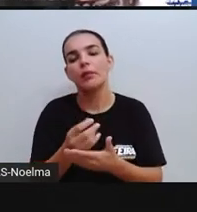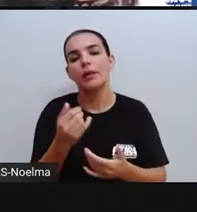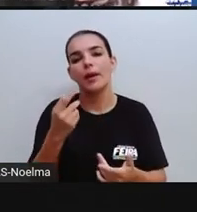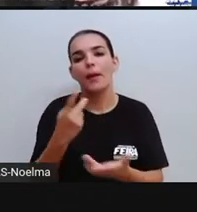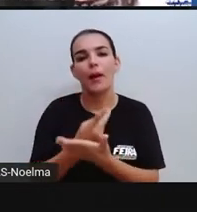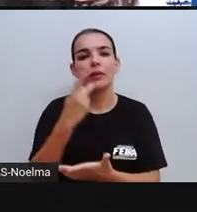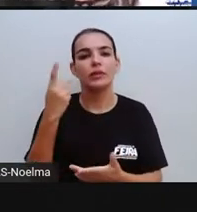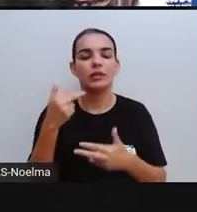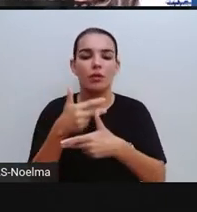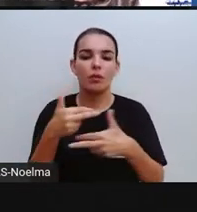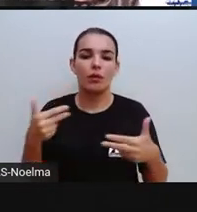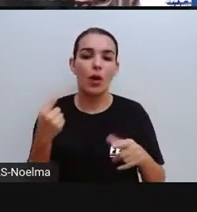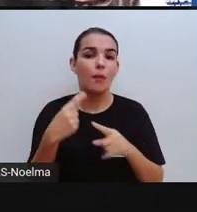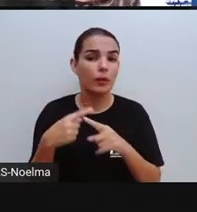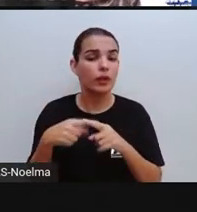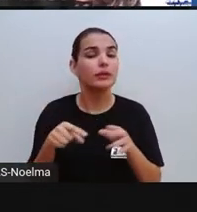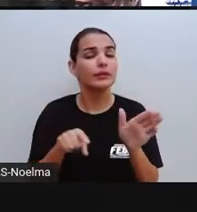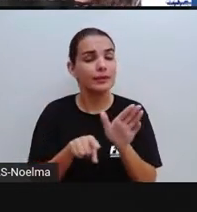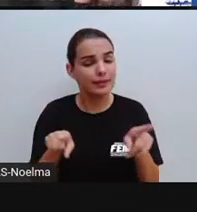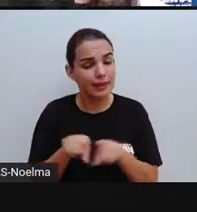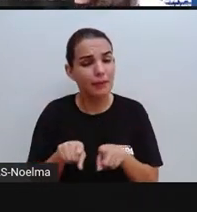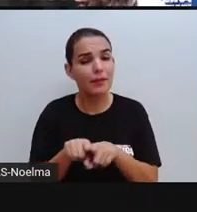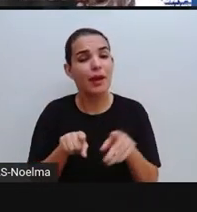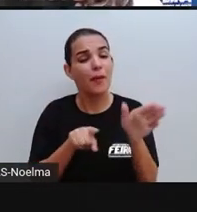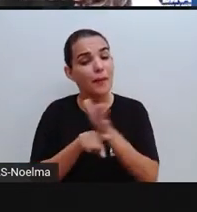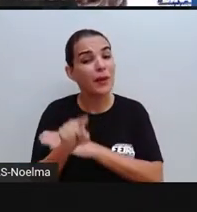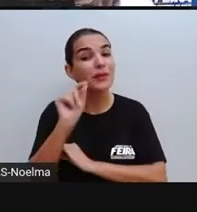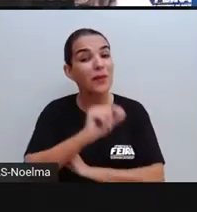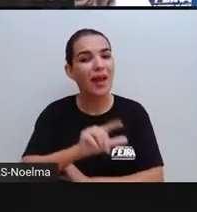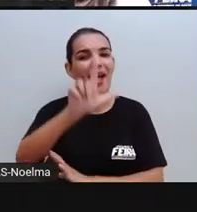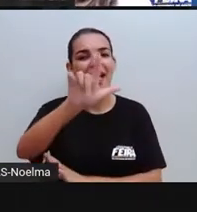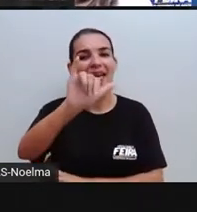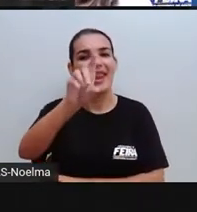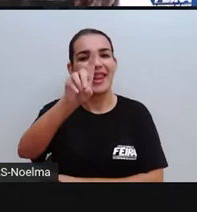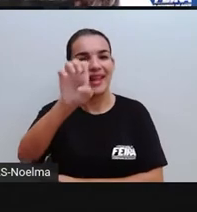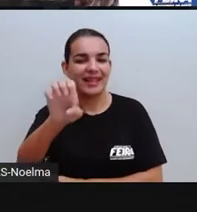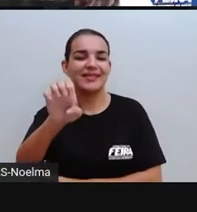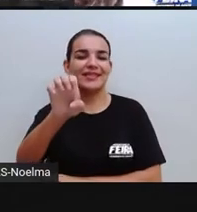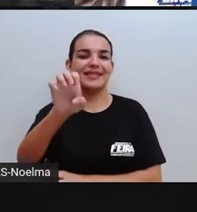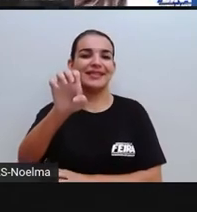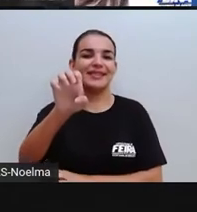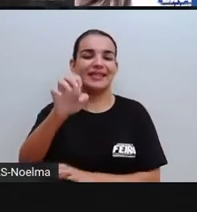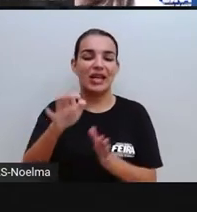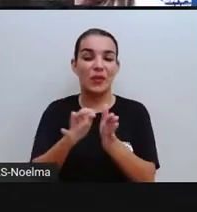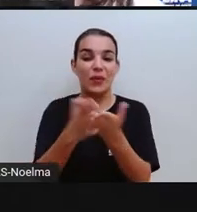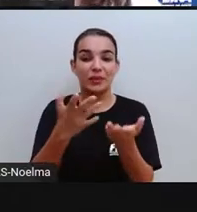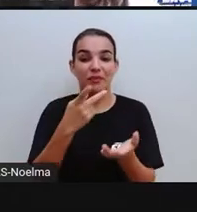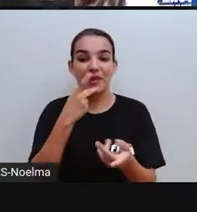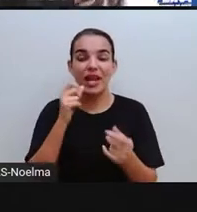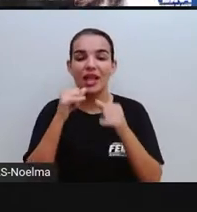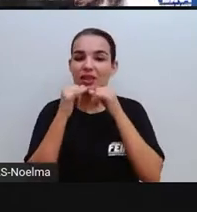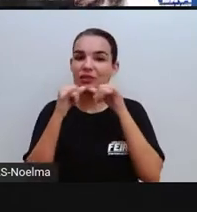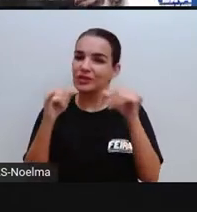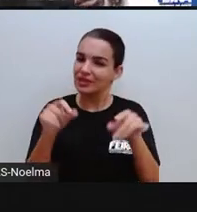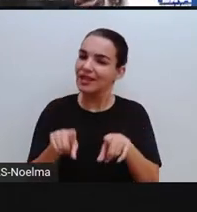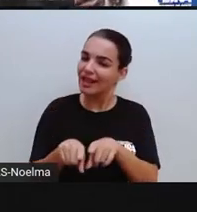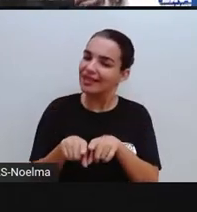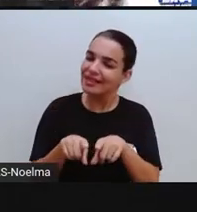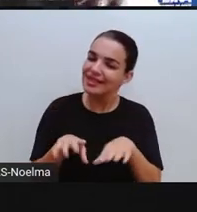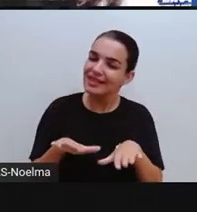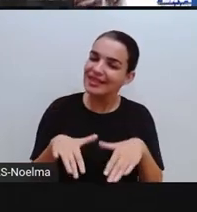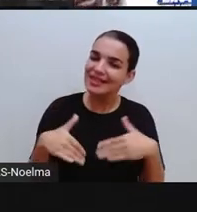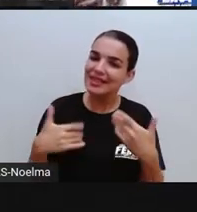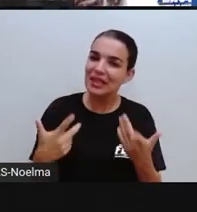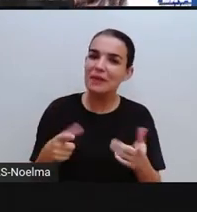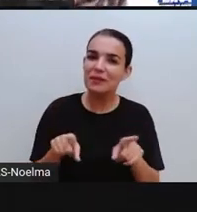Inclusive o porquê. Uma das perguntas ali da LIDE, quando a gente fala aí de notícia. Então, é uma das perguntas presentes